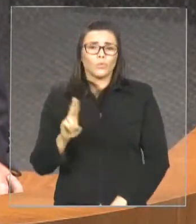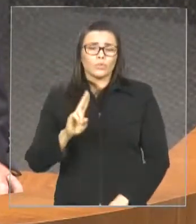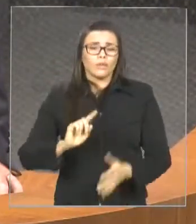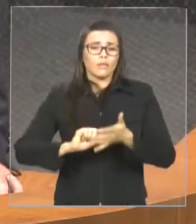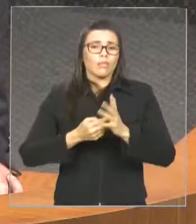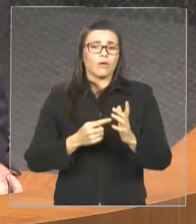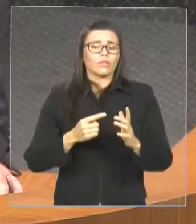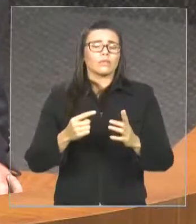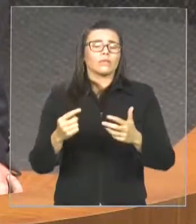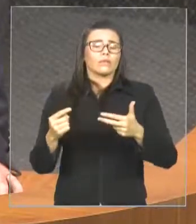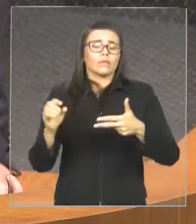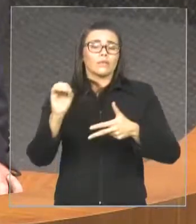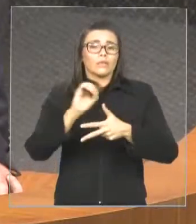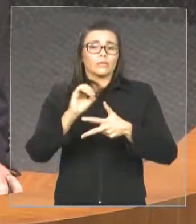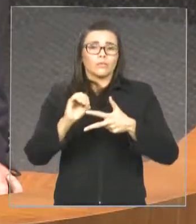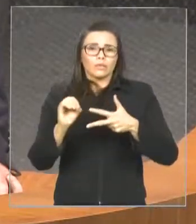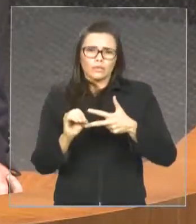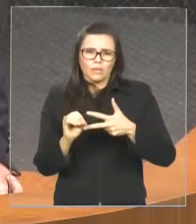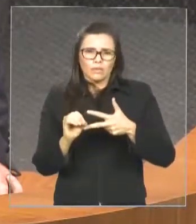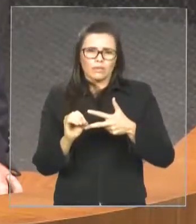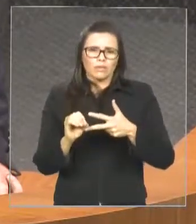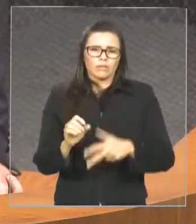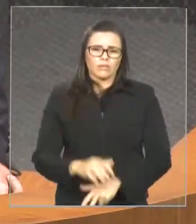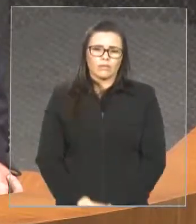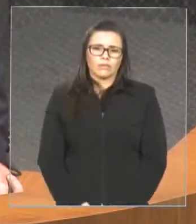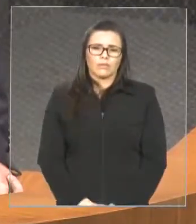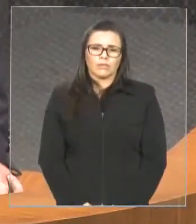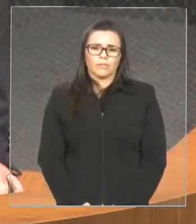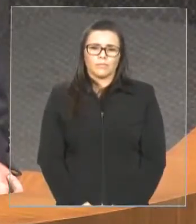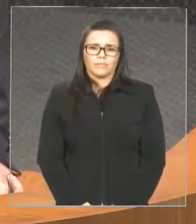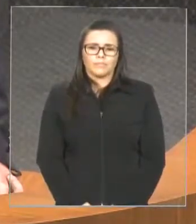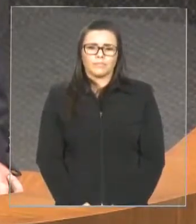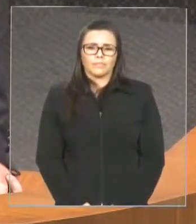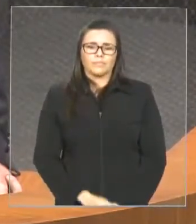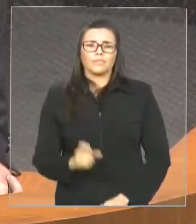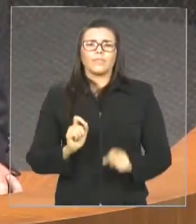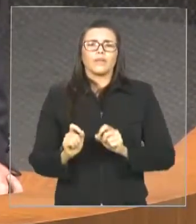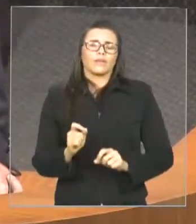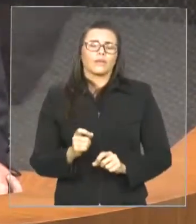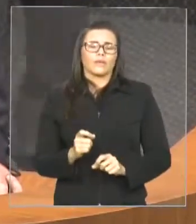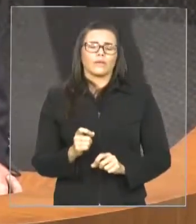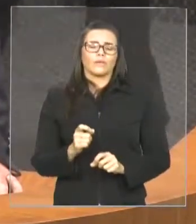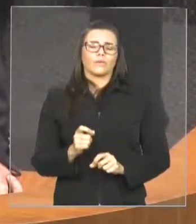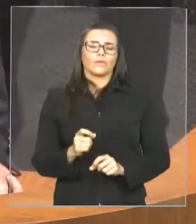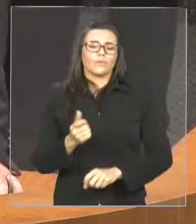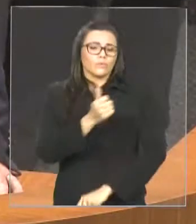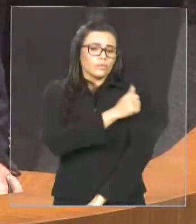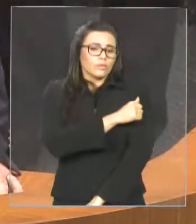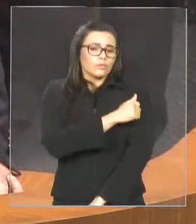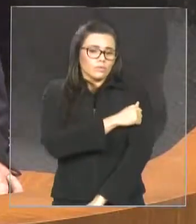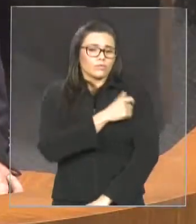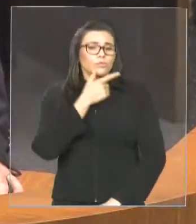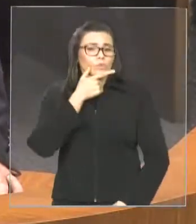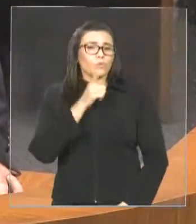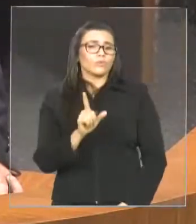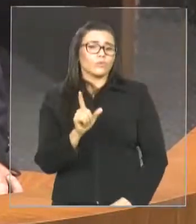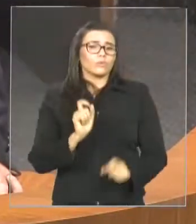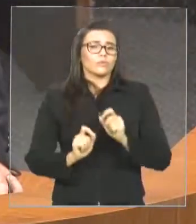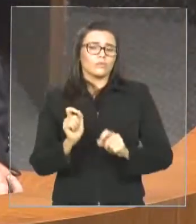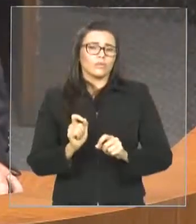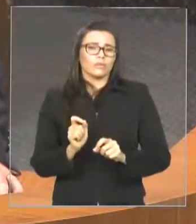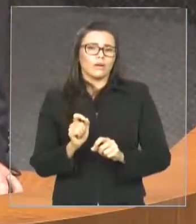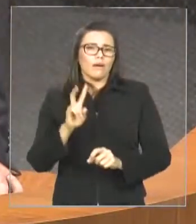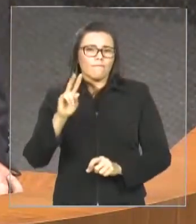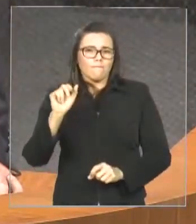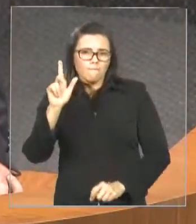parâmetro para o ingresso dos alunos, para o ingresso dos alunos nos cursos oferecidos pela